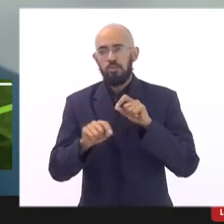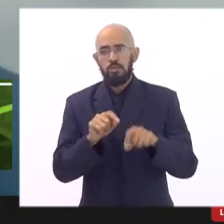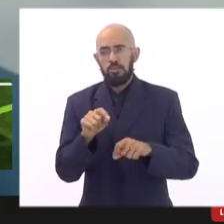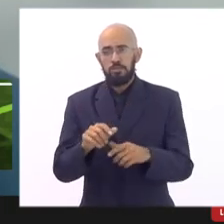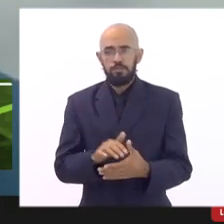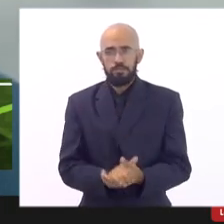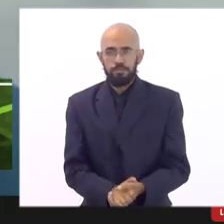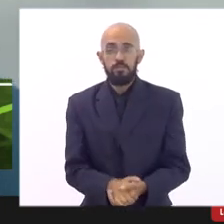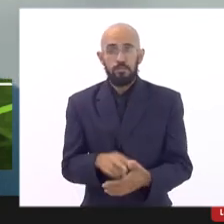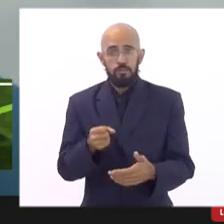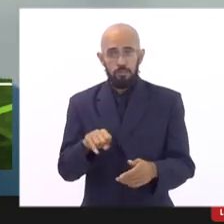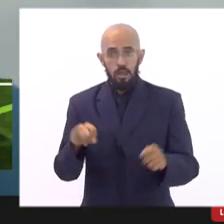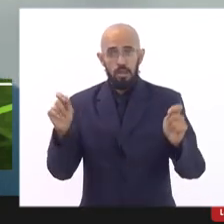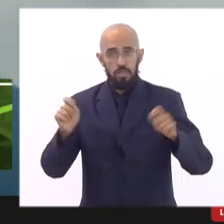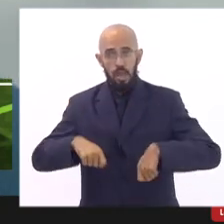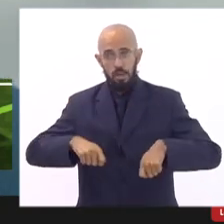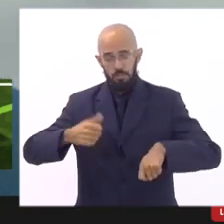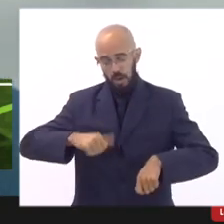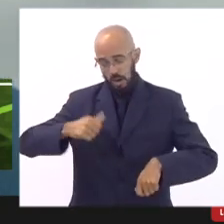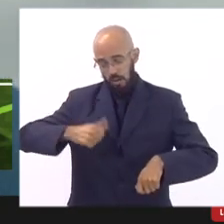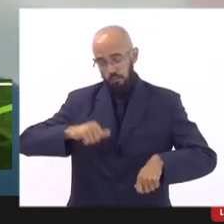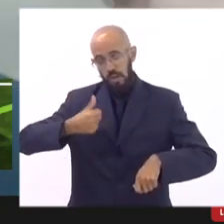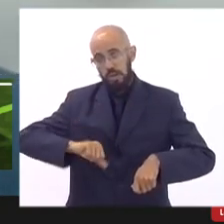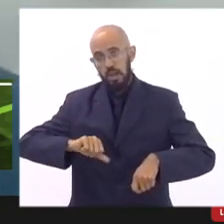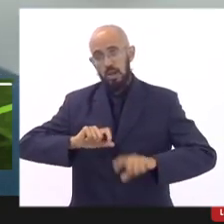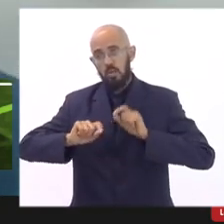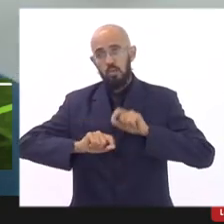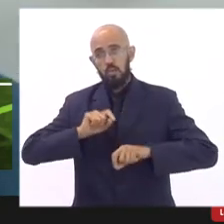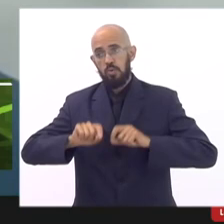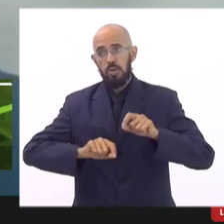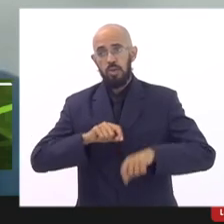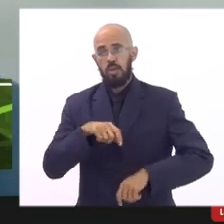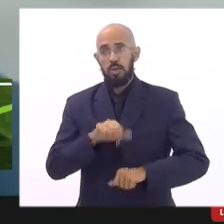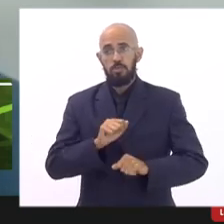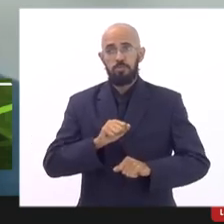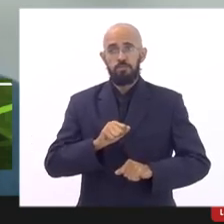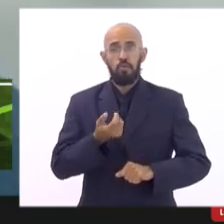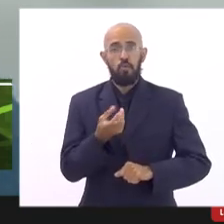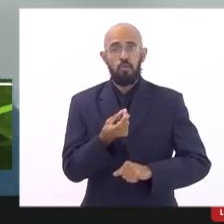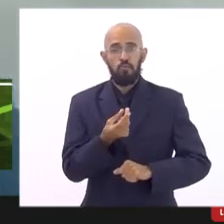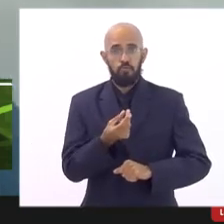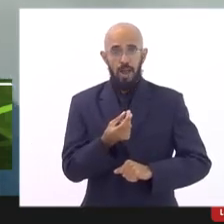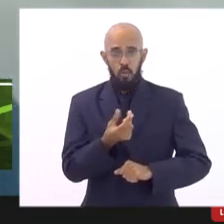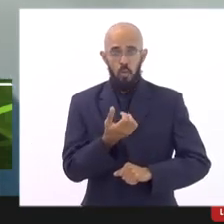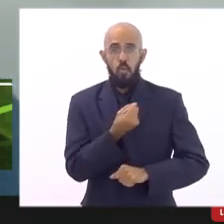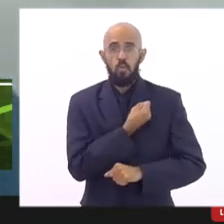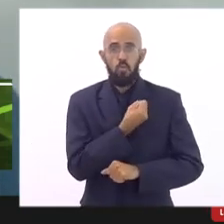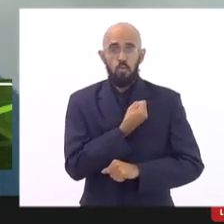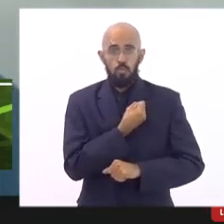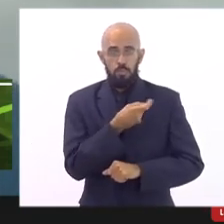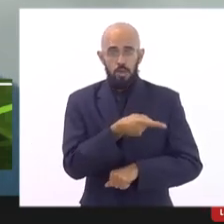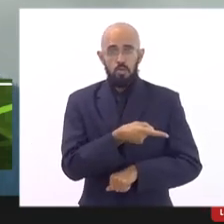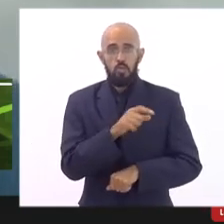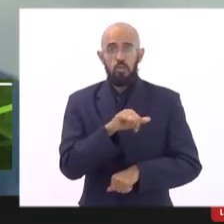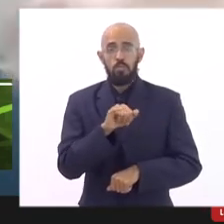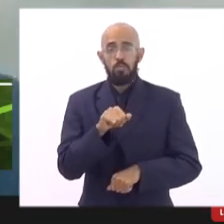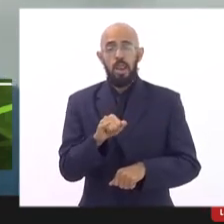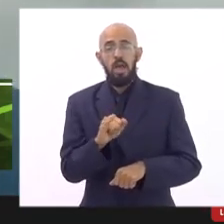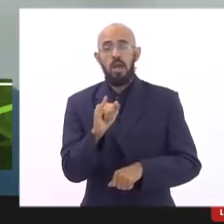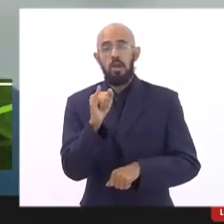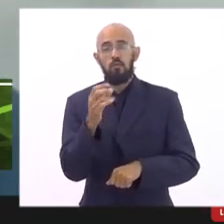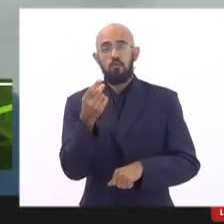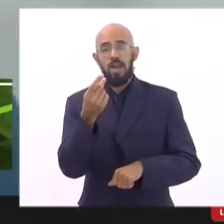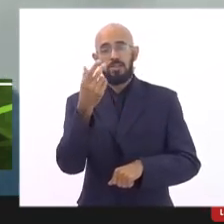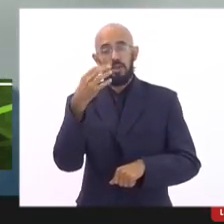se possível reavalie o índice é muito bem-vinda a inflação a